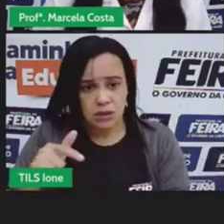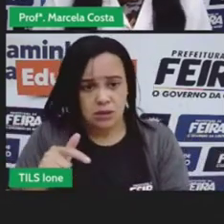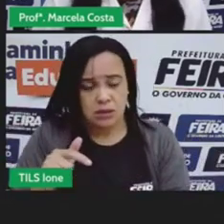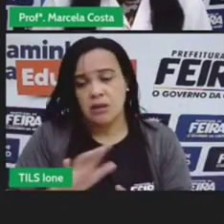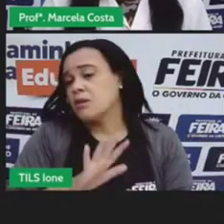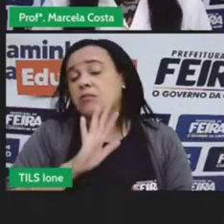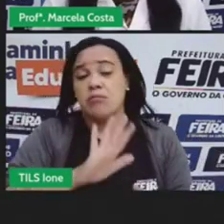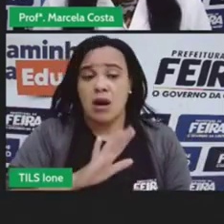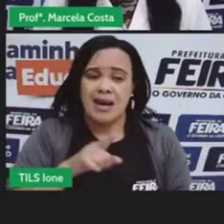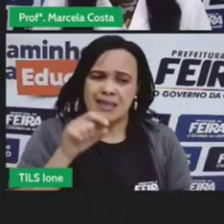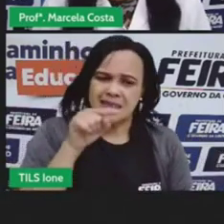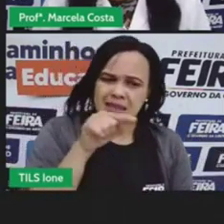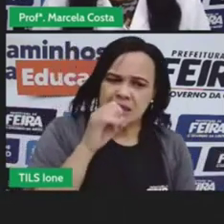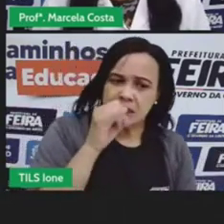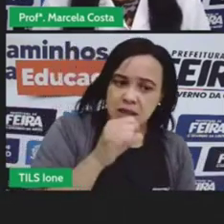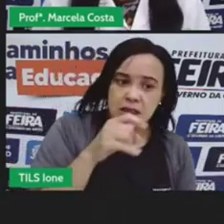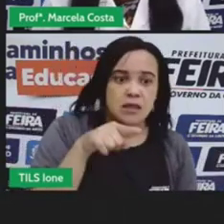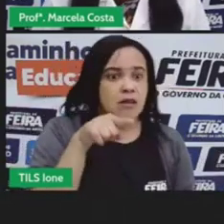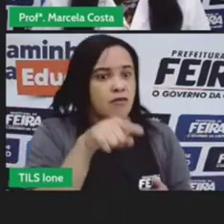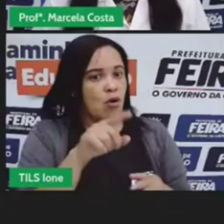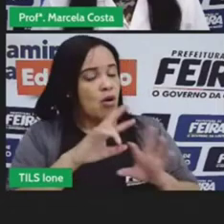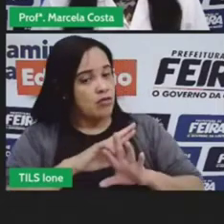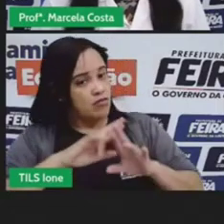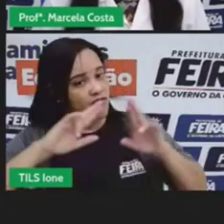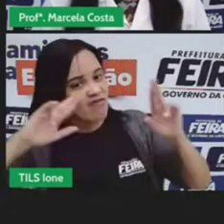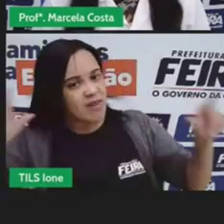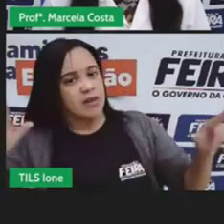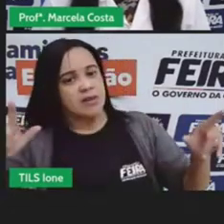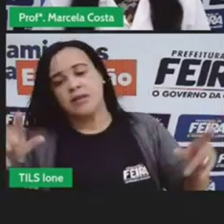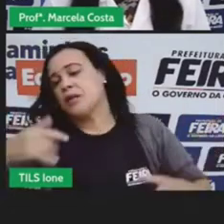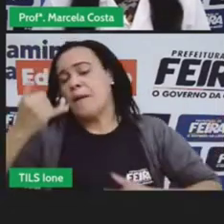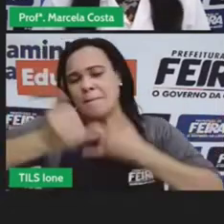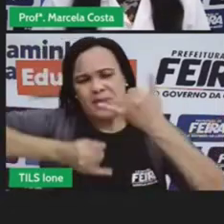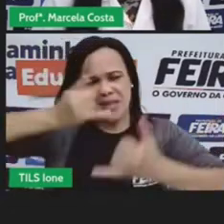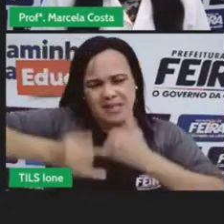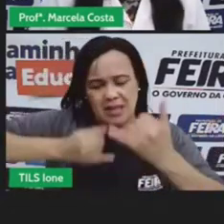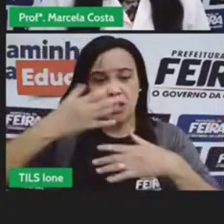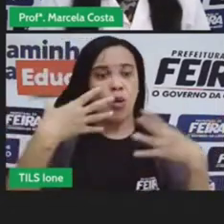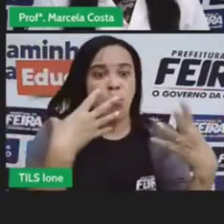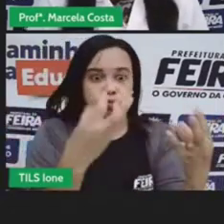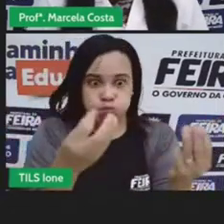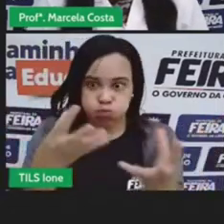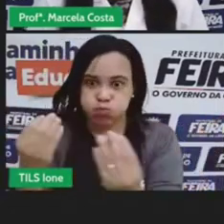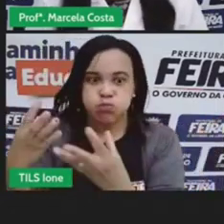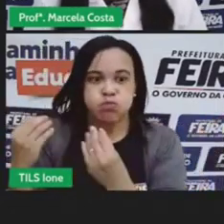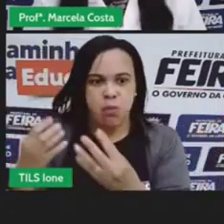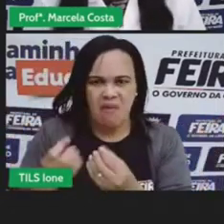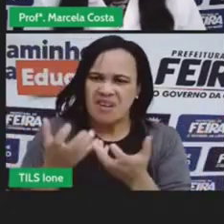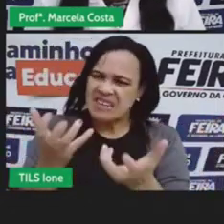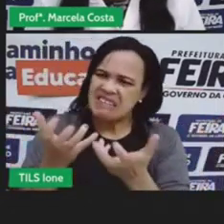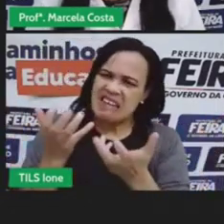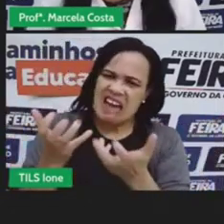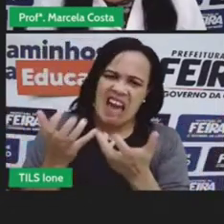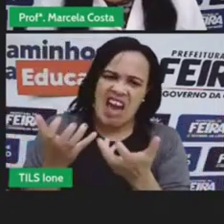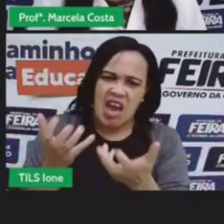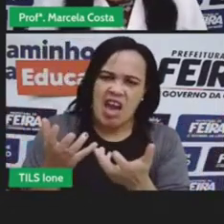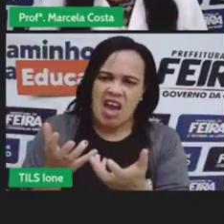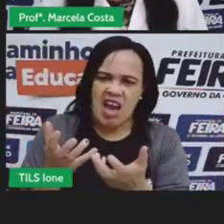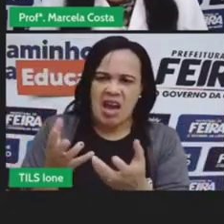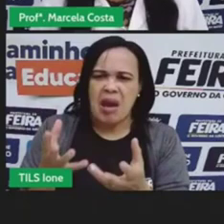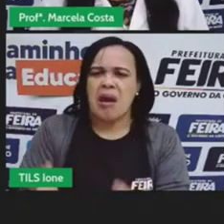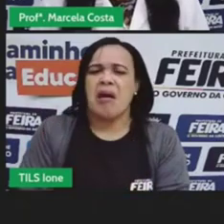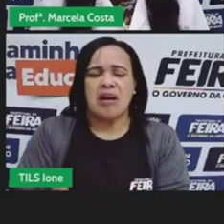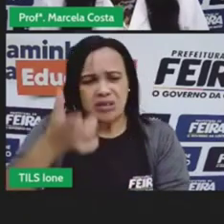tem muitos carrinhos muitos brinquedos diferentes e você quer mais um aí já não é uma